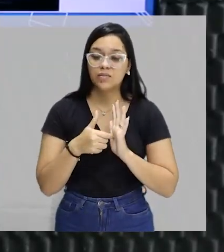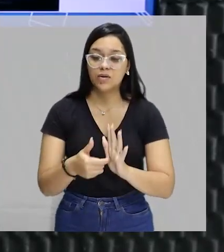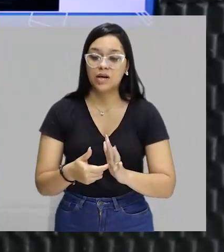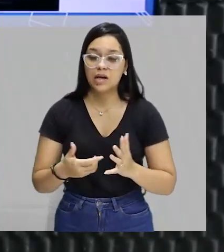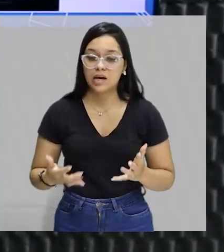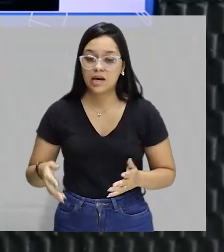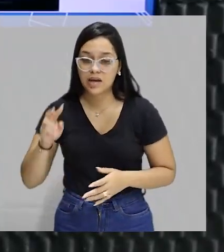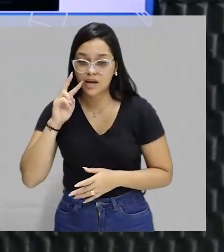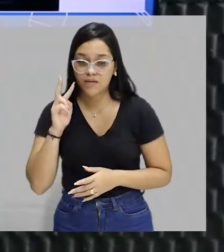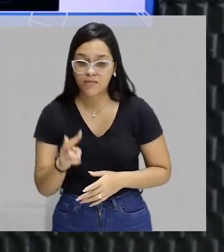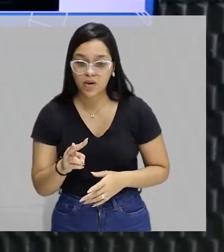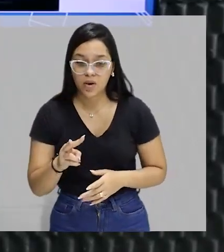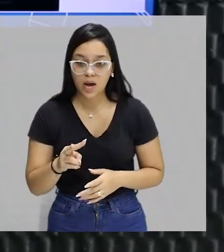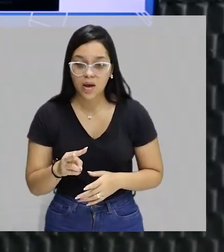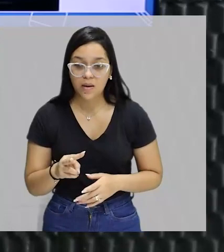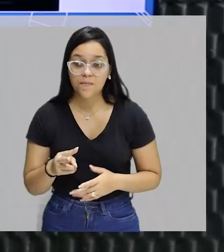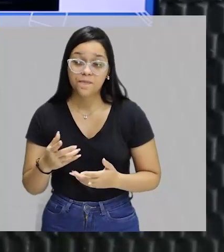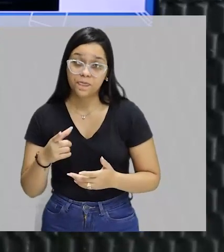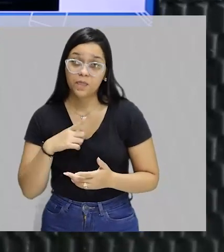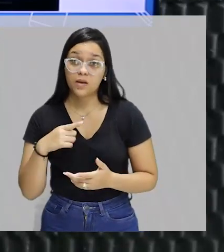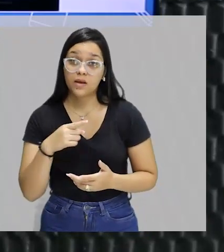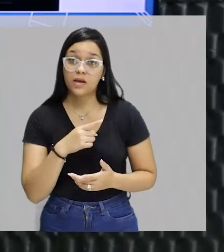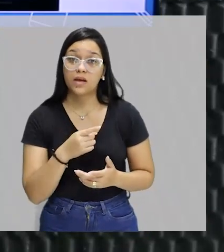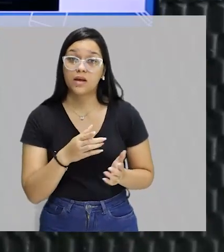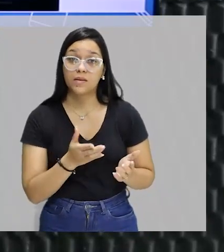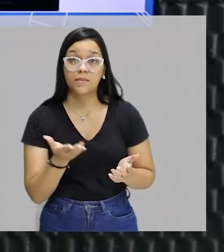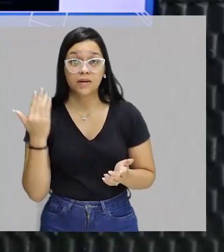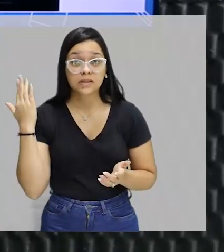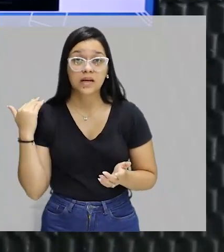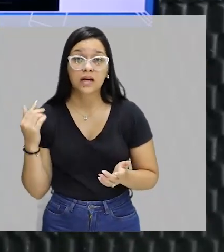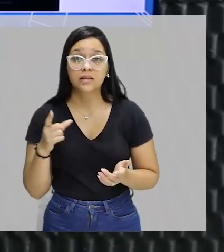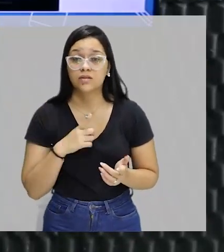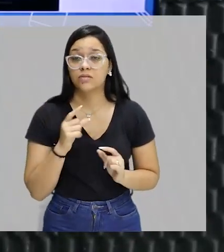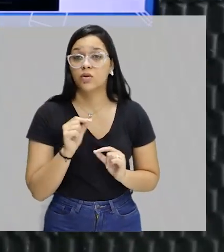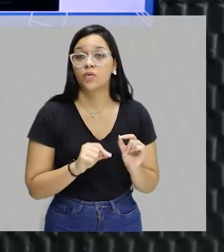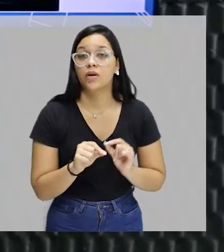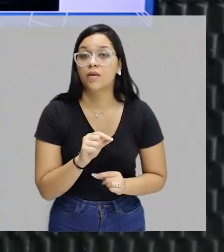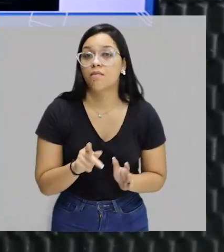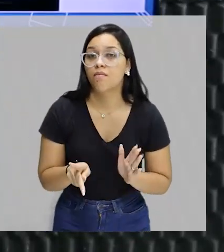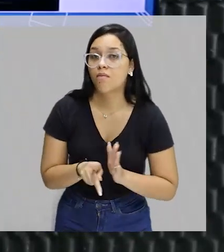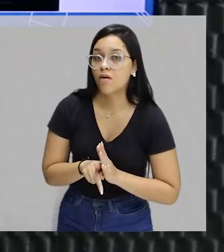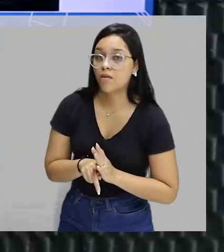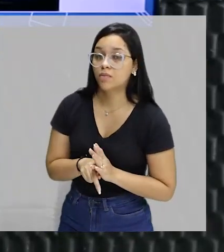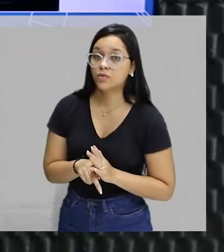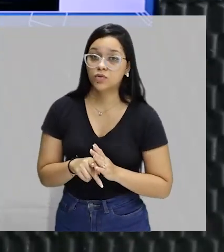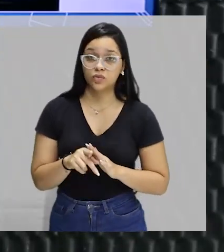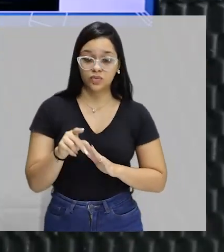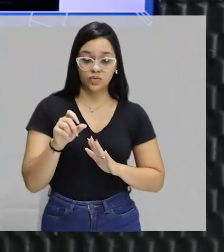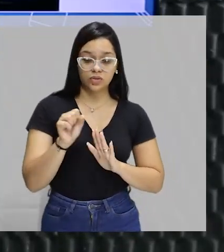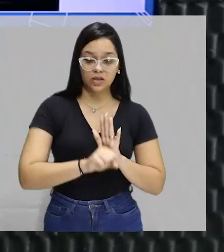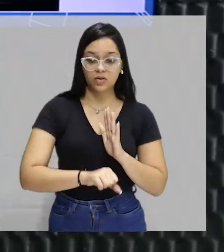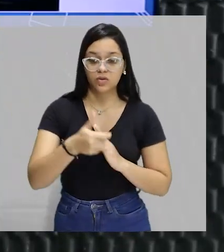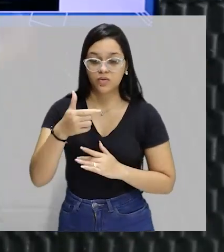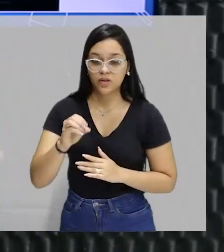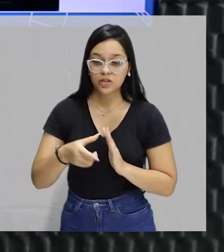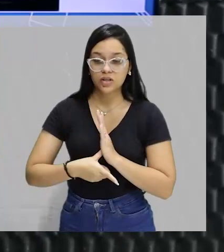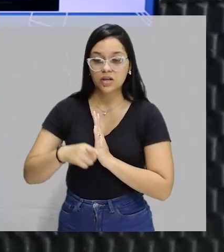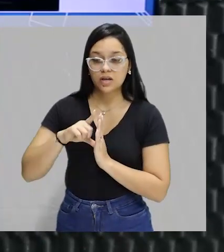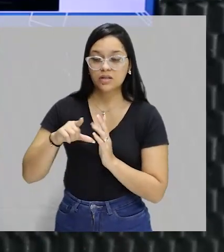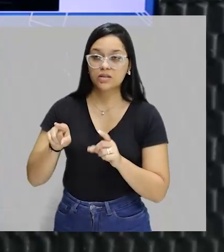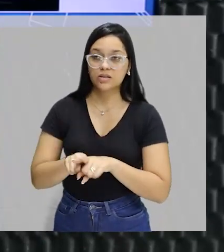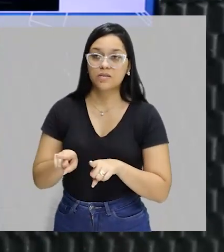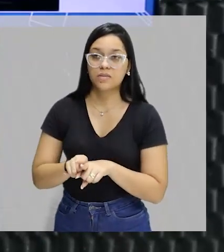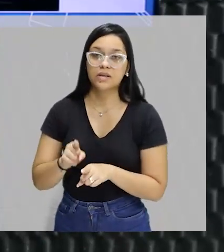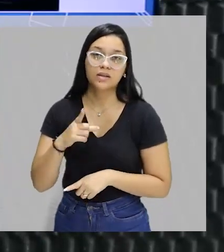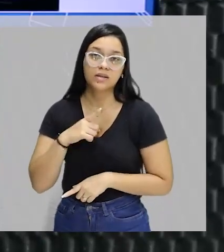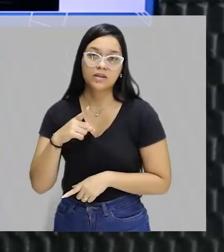chocou a plateia e a população daquele período. Ou seja, você tem um marco no teatro brasileiro do século XX, antes de Nelson Rodrigues e